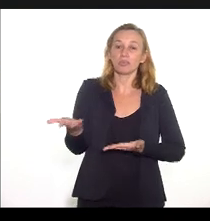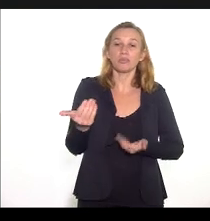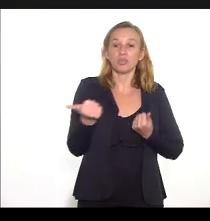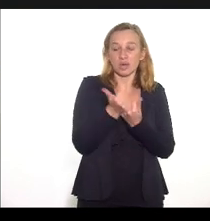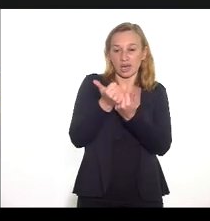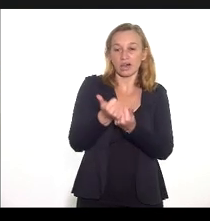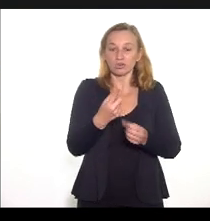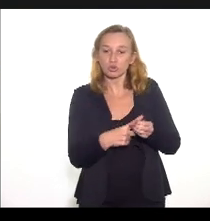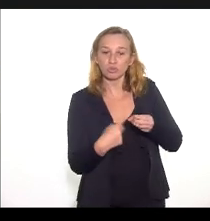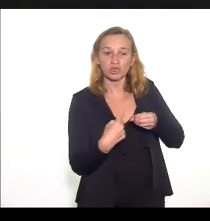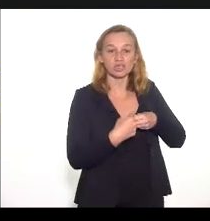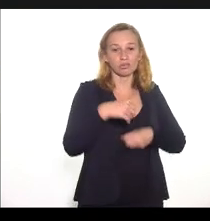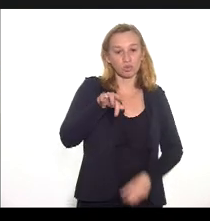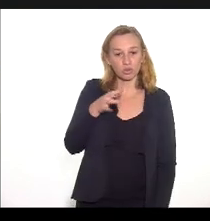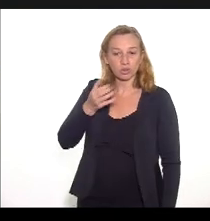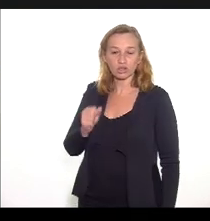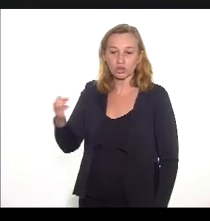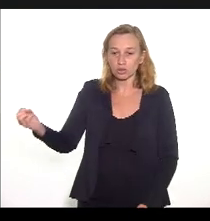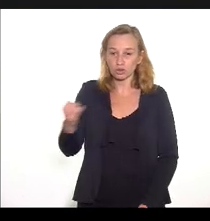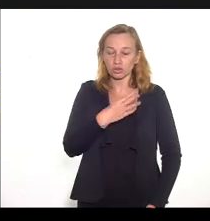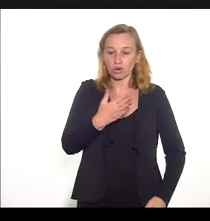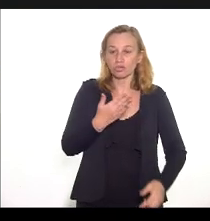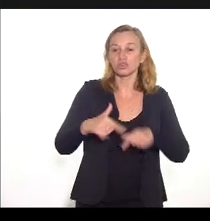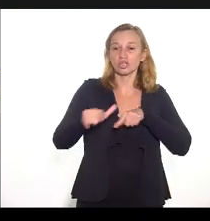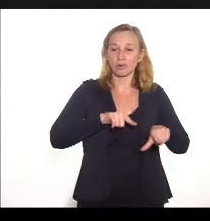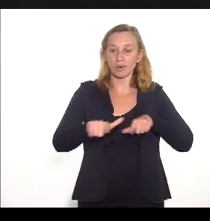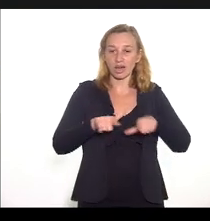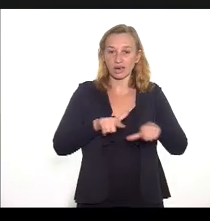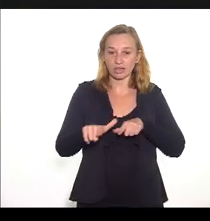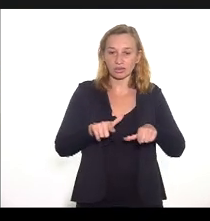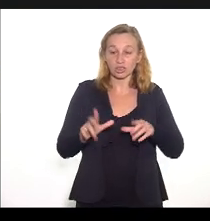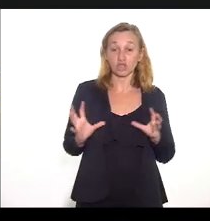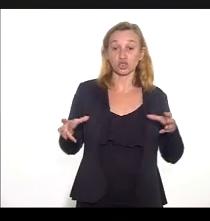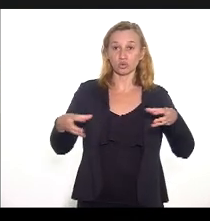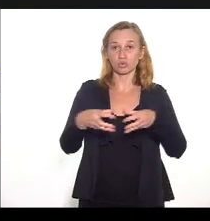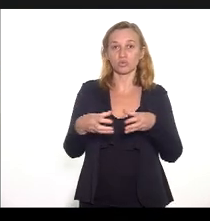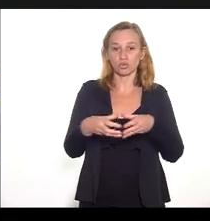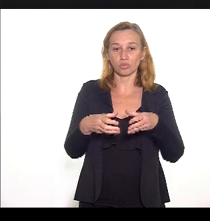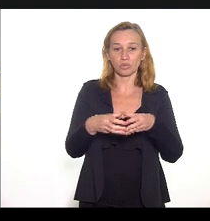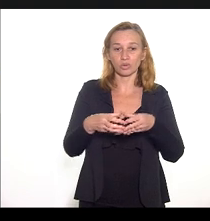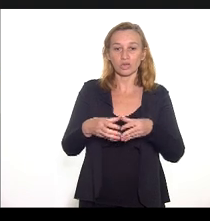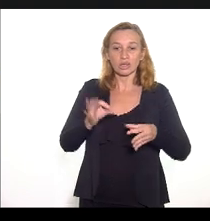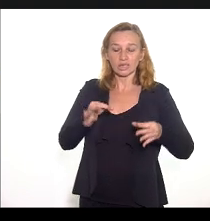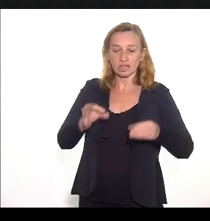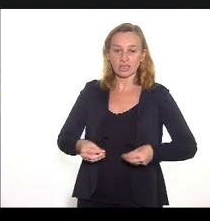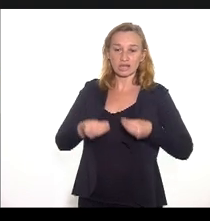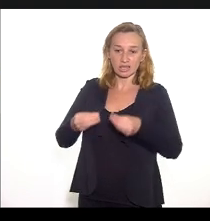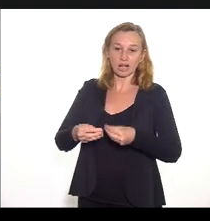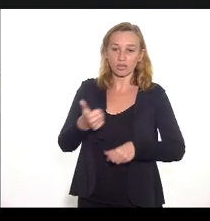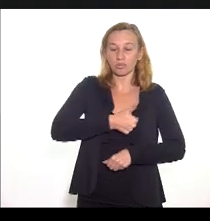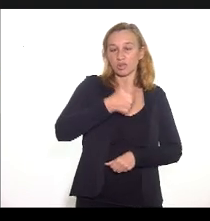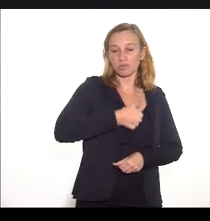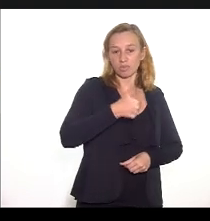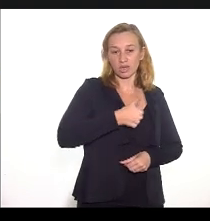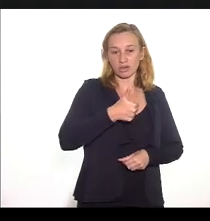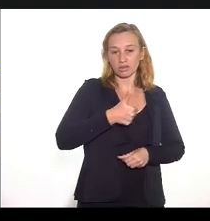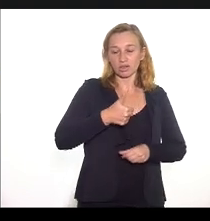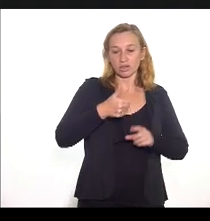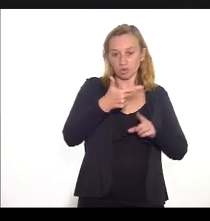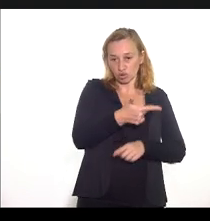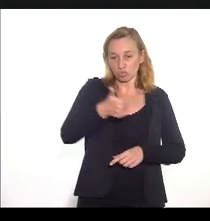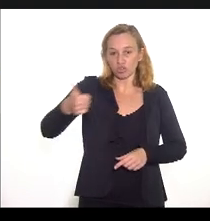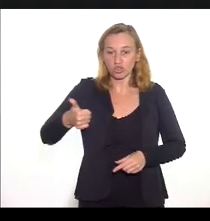nos processos de auditoria, os novos processos de trabalho otimizaram o trabalho de equipes e garantiram no primeiro quadrimestre de 2021